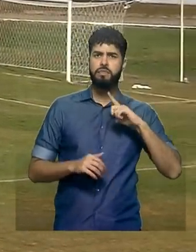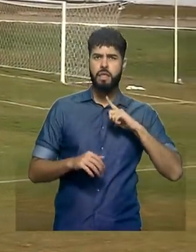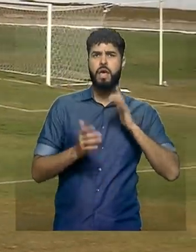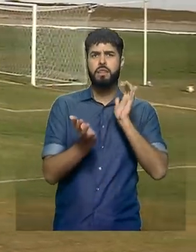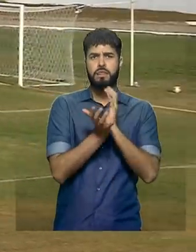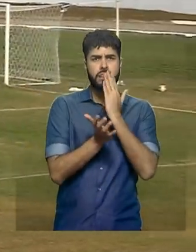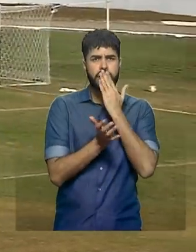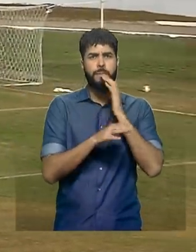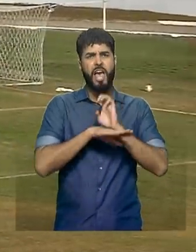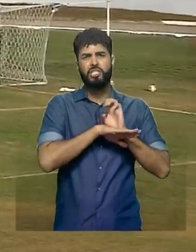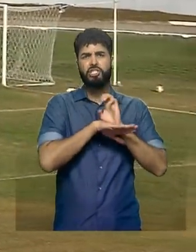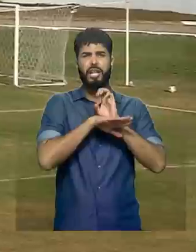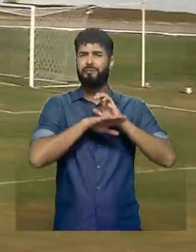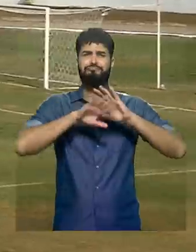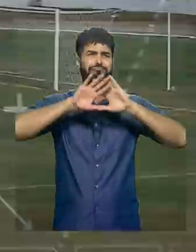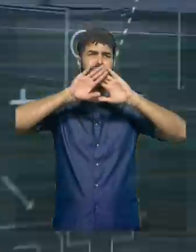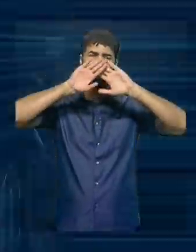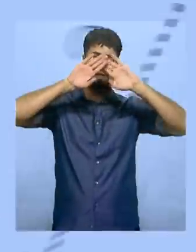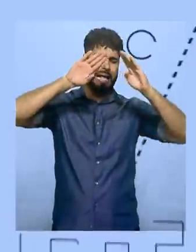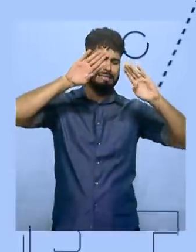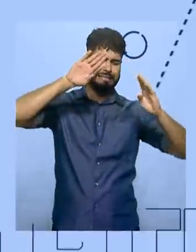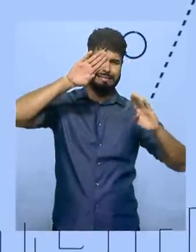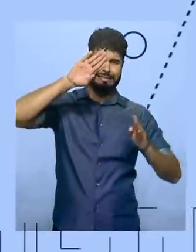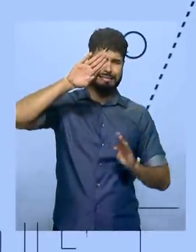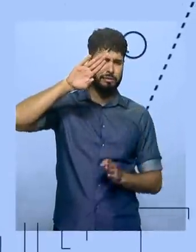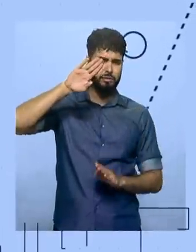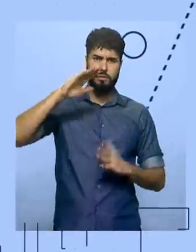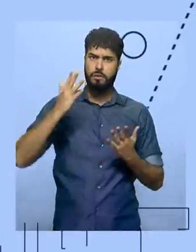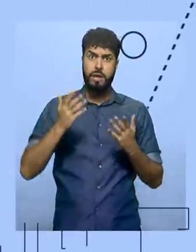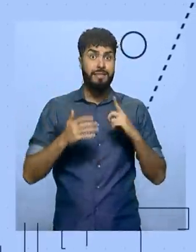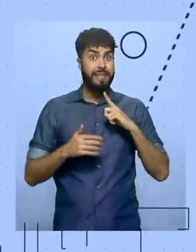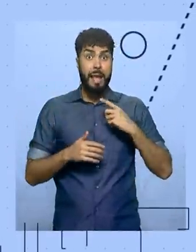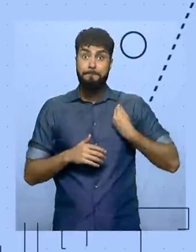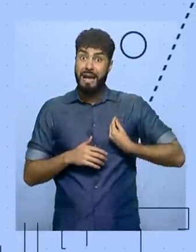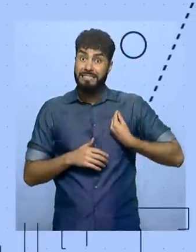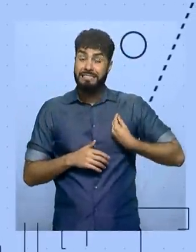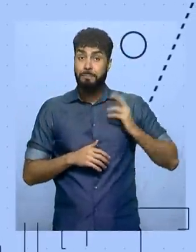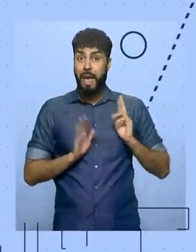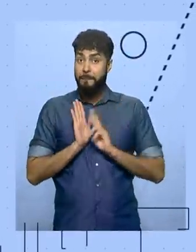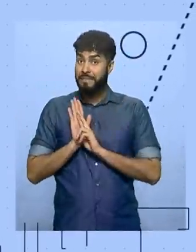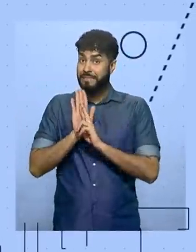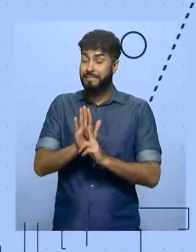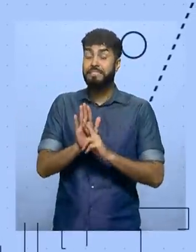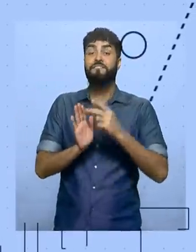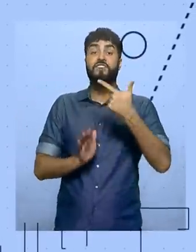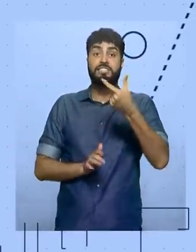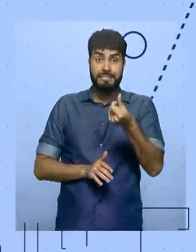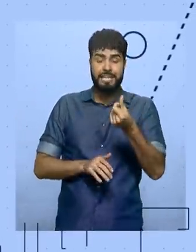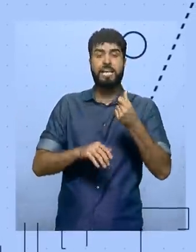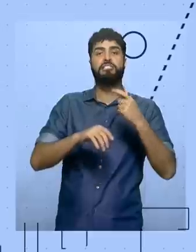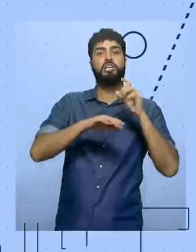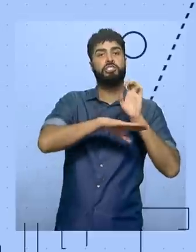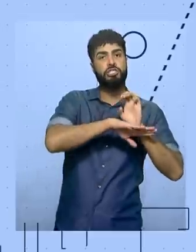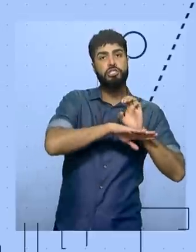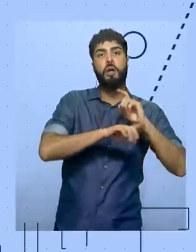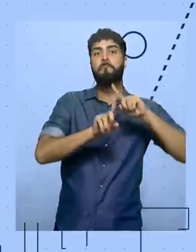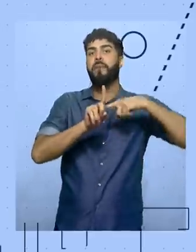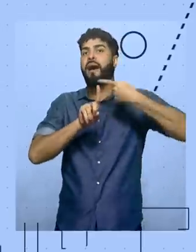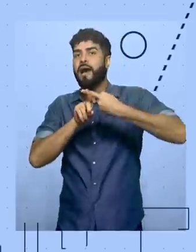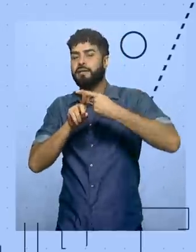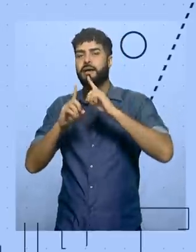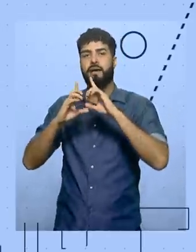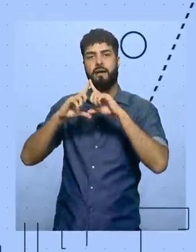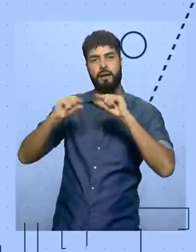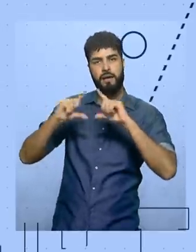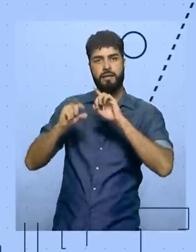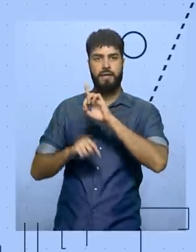os cantos do Brasil. Literalmente todos os 26 estados e o Distrito Federal estão representados. Os oito